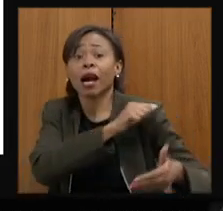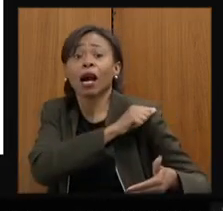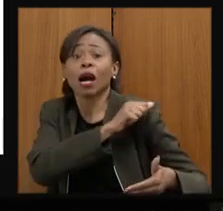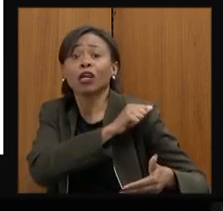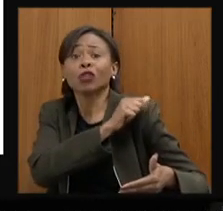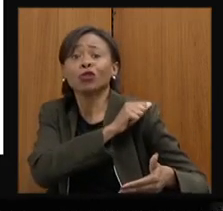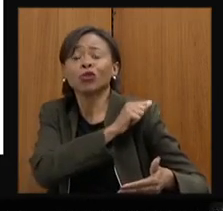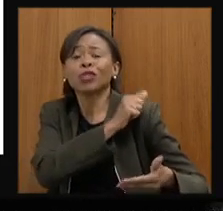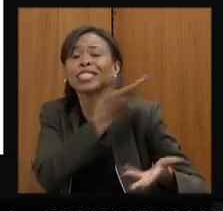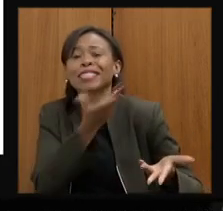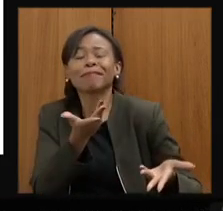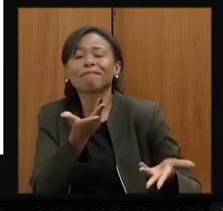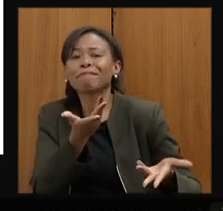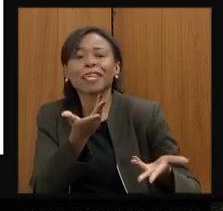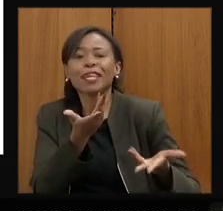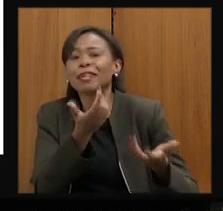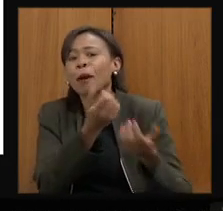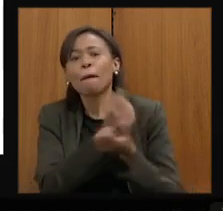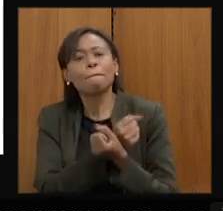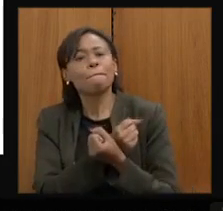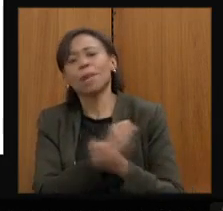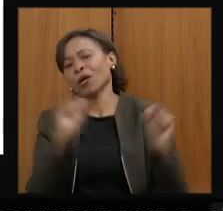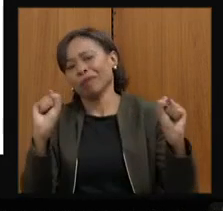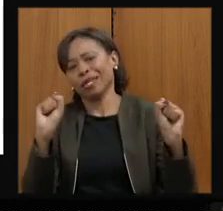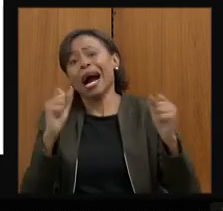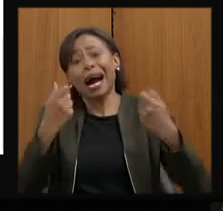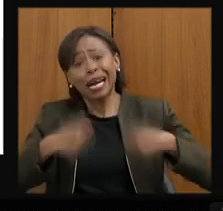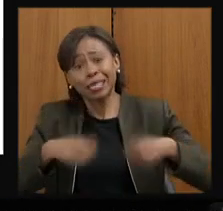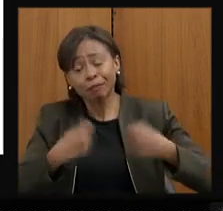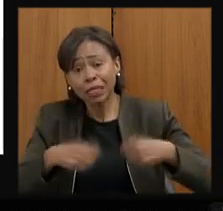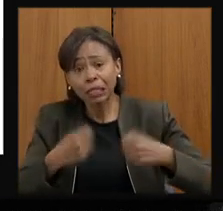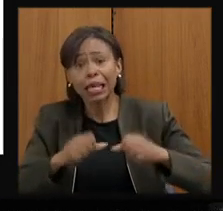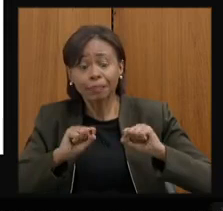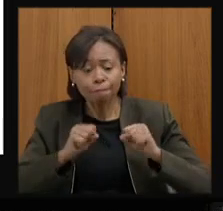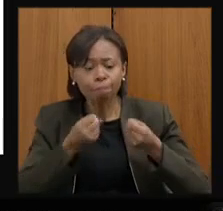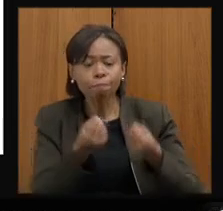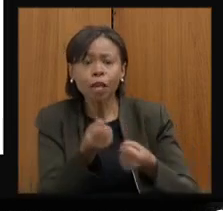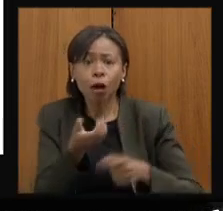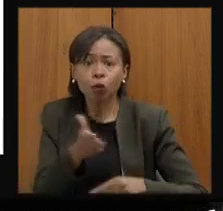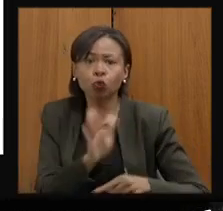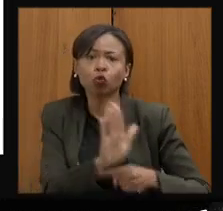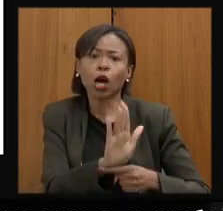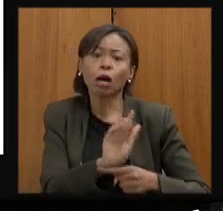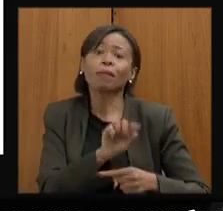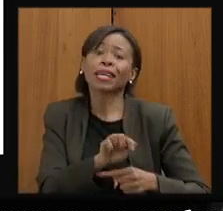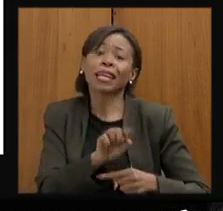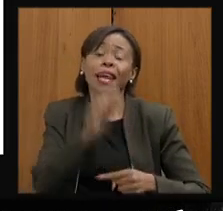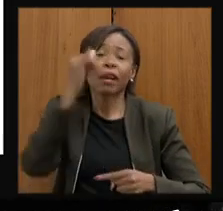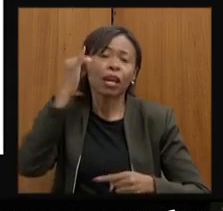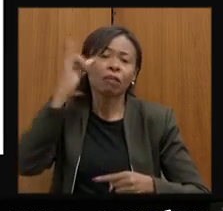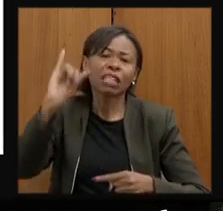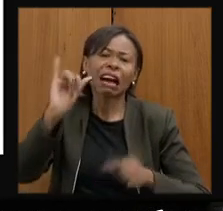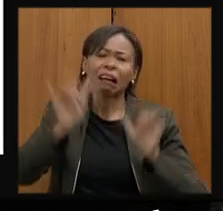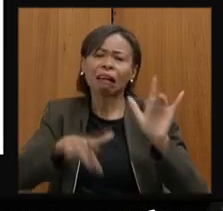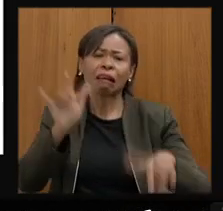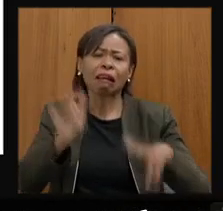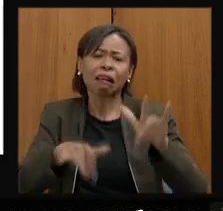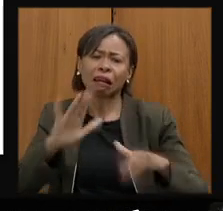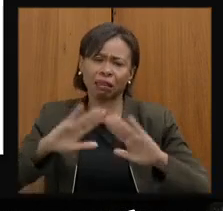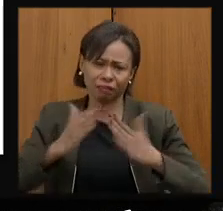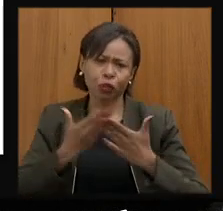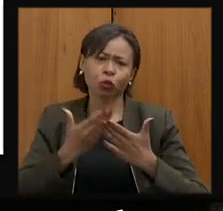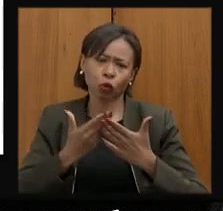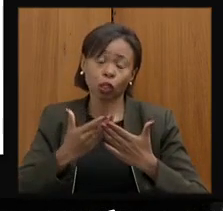que precisávamos abraçar e tratar de um jeito para evitar o risco de evasão. Vejo essa casa bastante